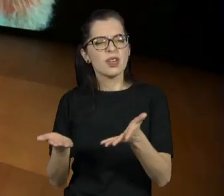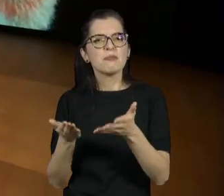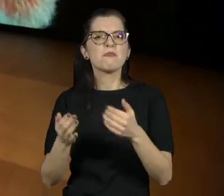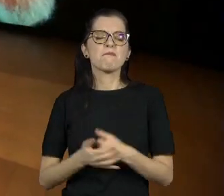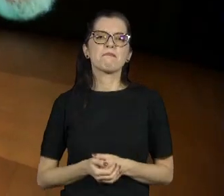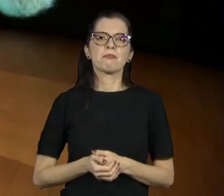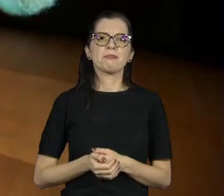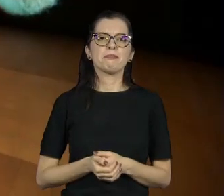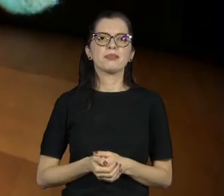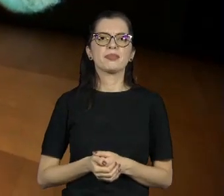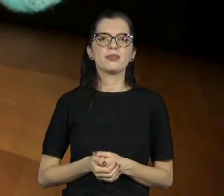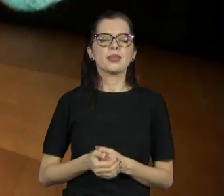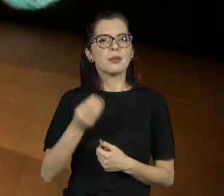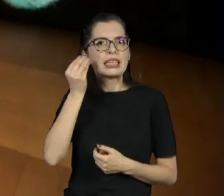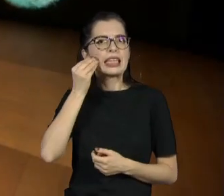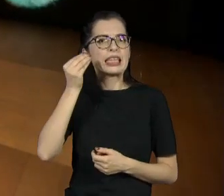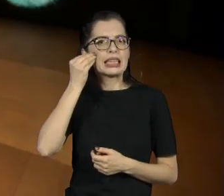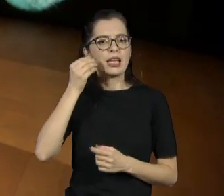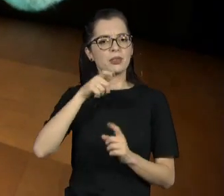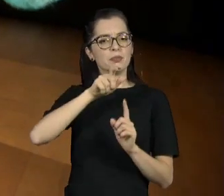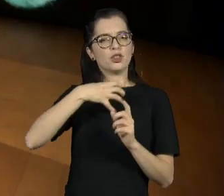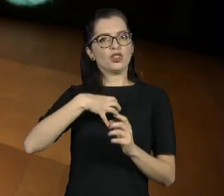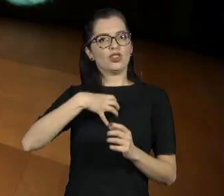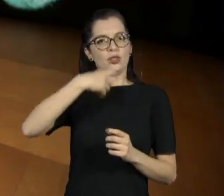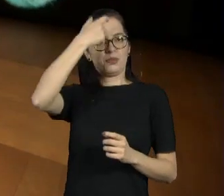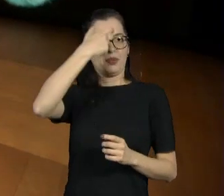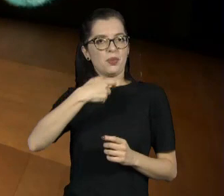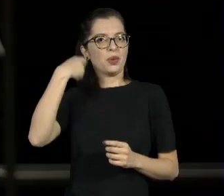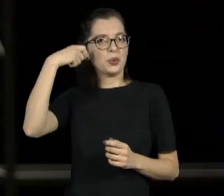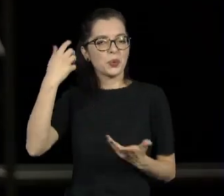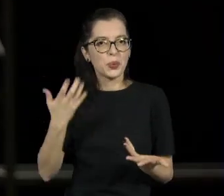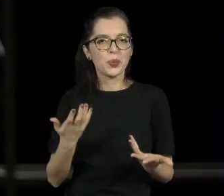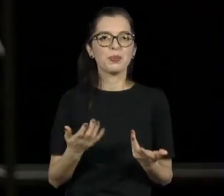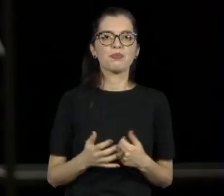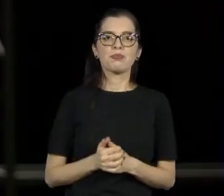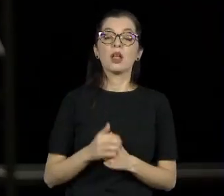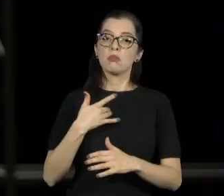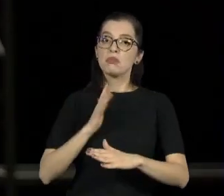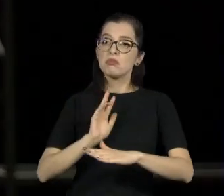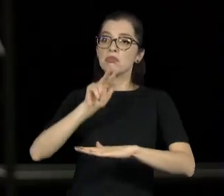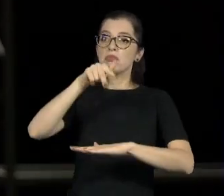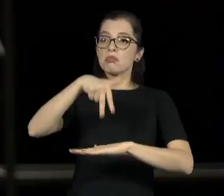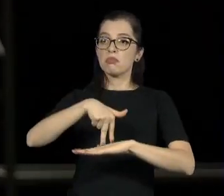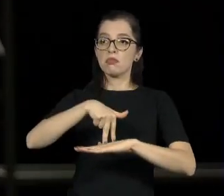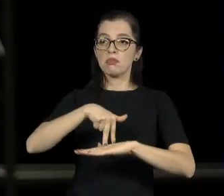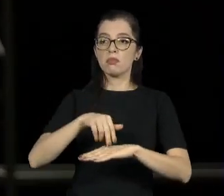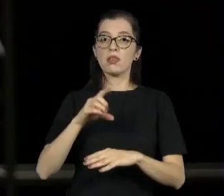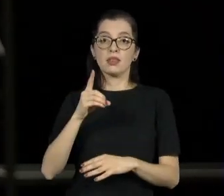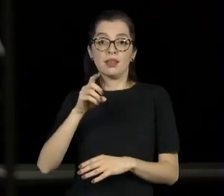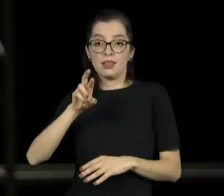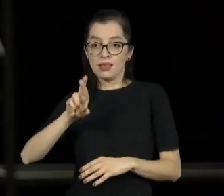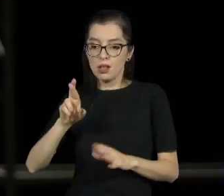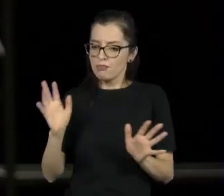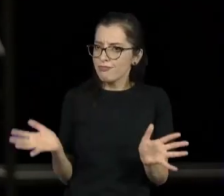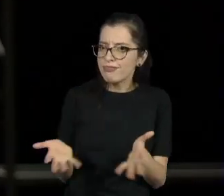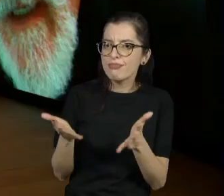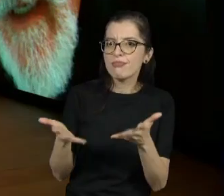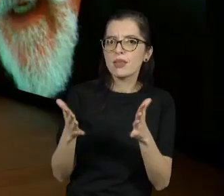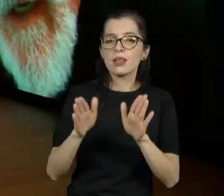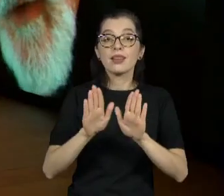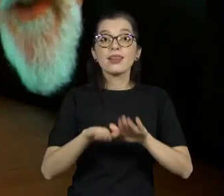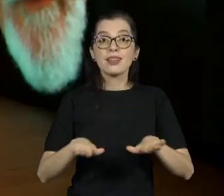Parte vai para a BBR, tomar conta das crianças, com problemas físicos.